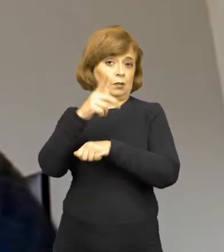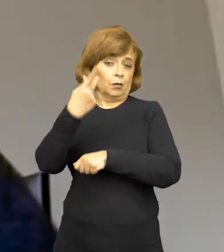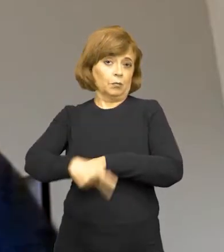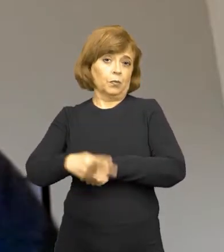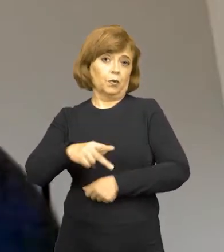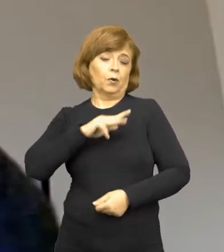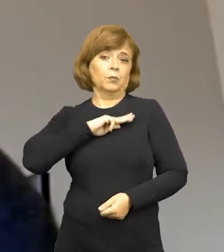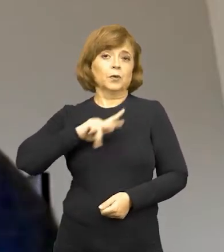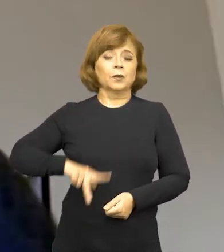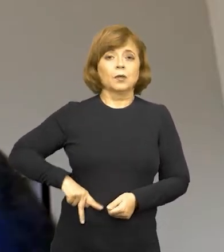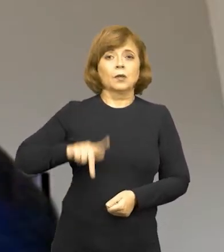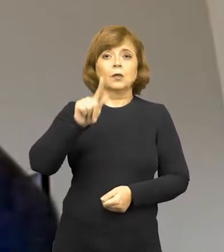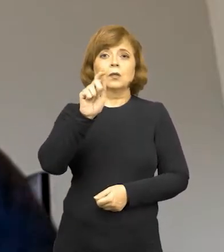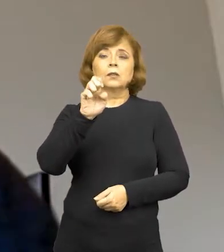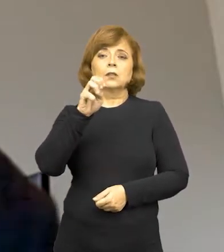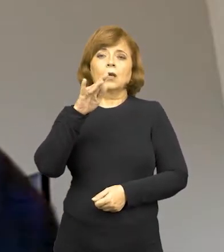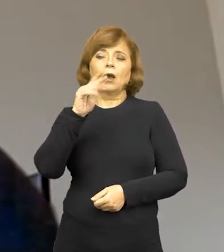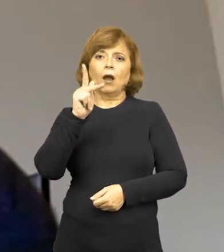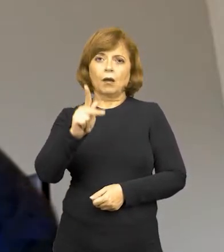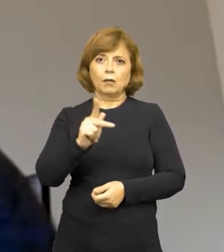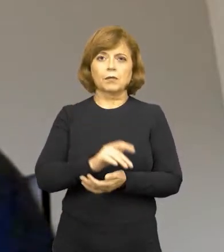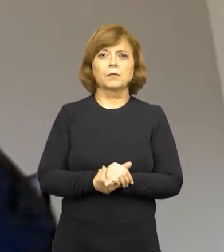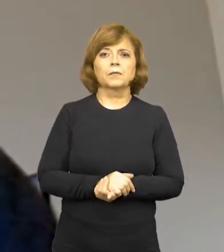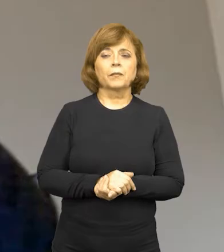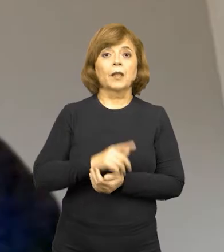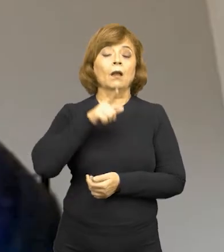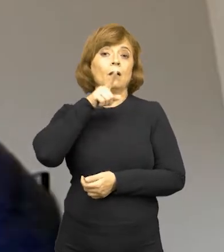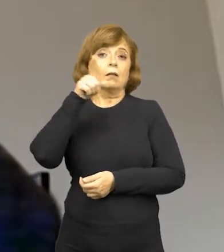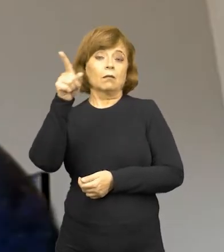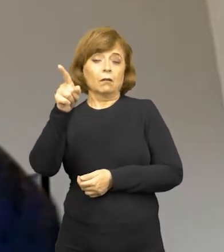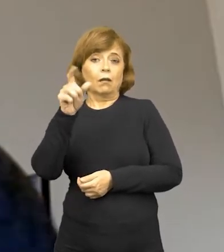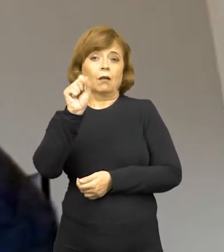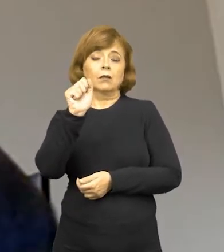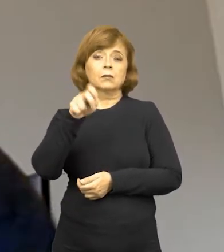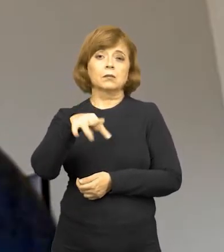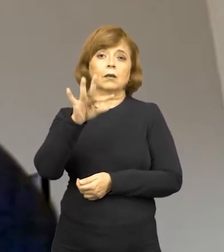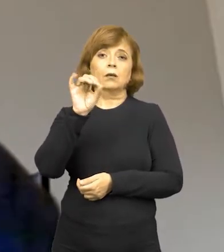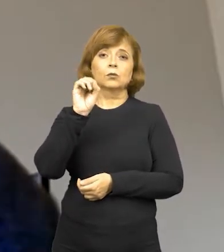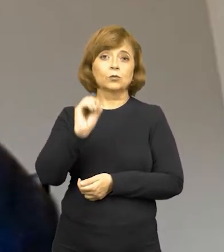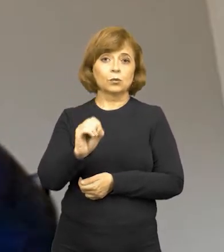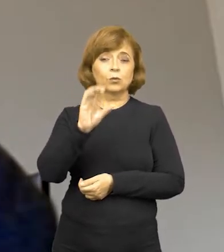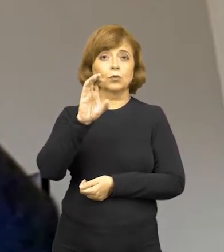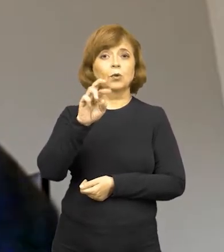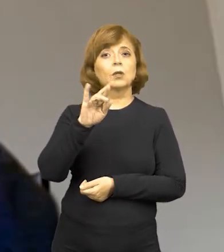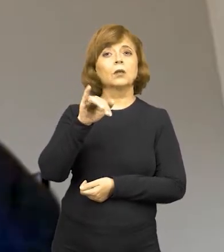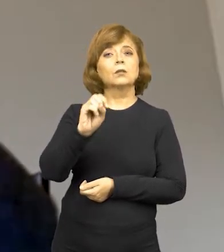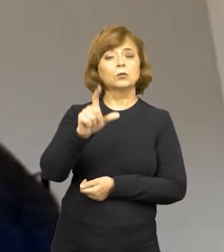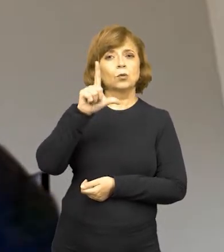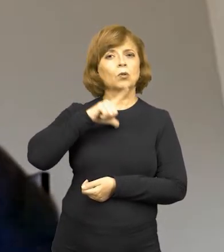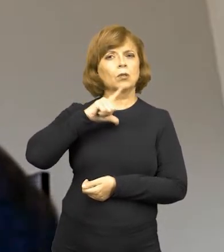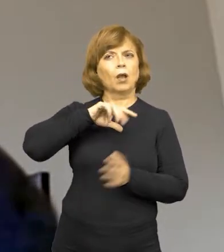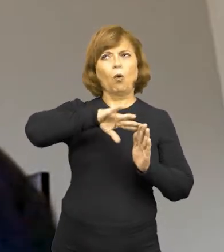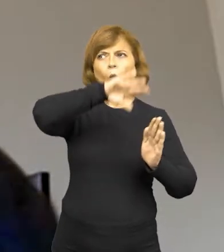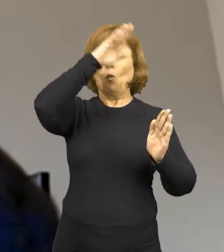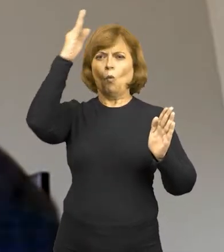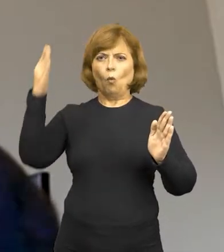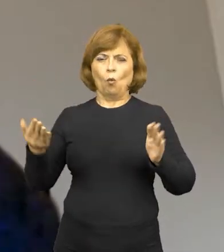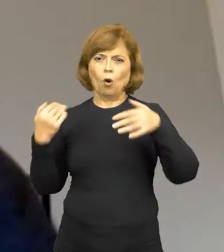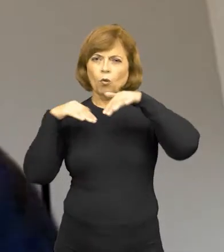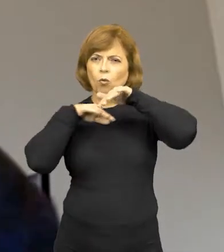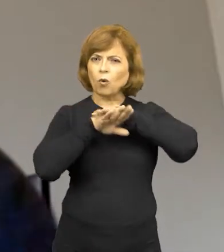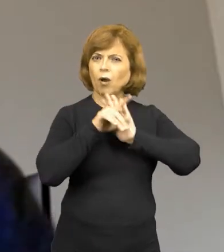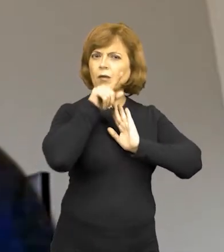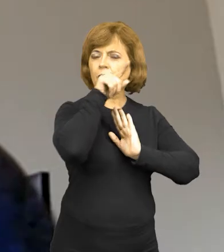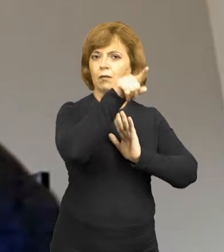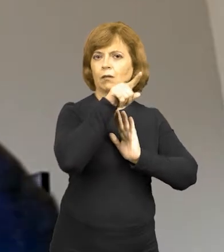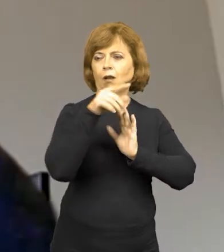do Ministério Público, a GEARC, lá no Santo Cristo. É um galpão no Santo Cristo. Nós, então, estamos trazendo para o enfoque de